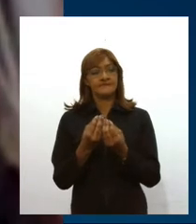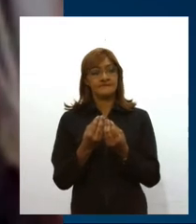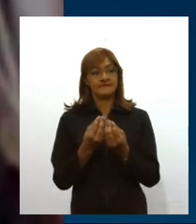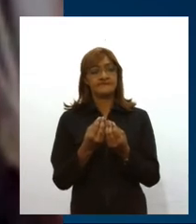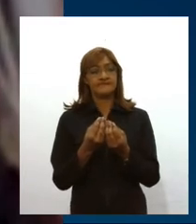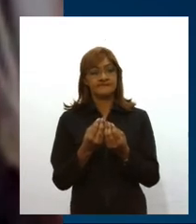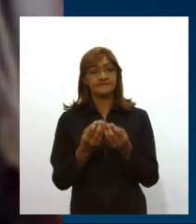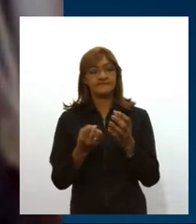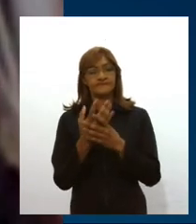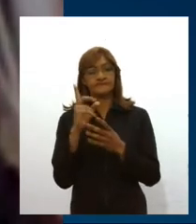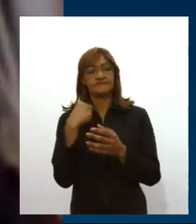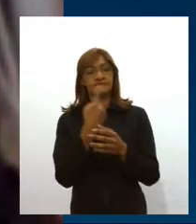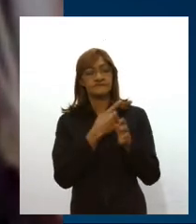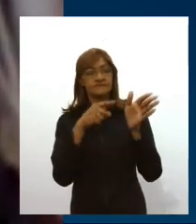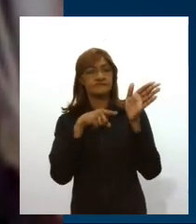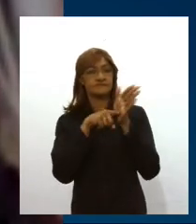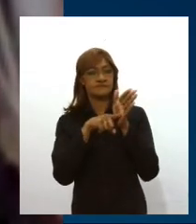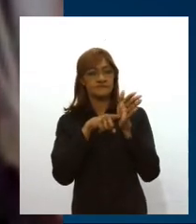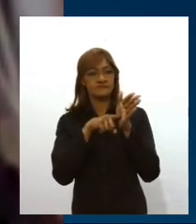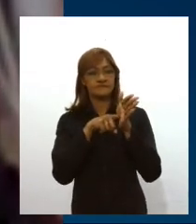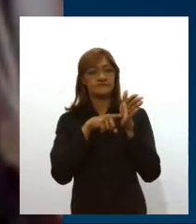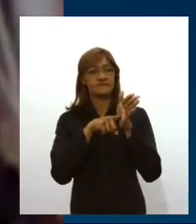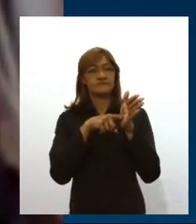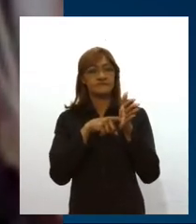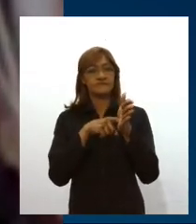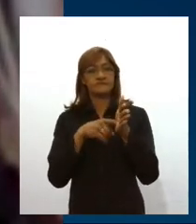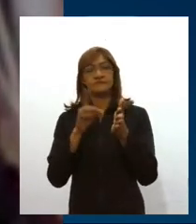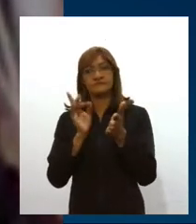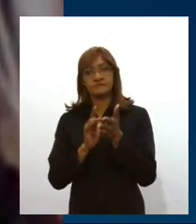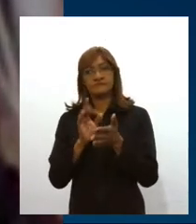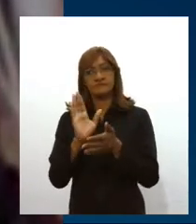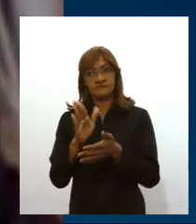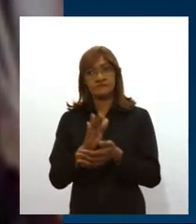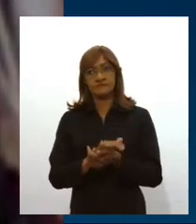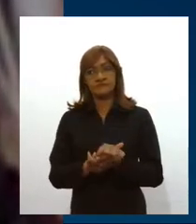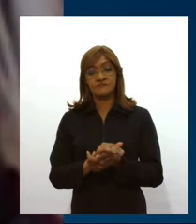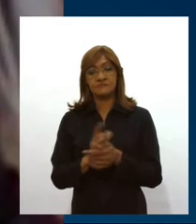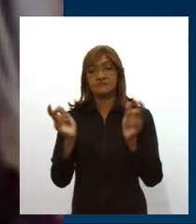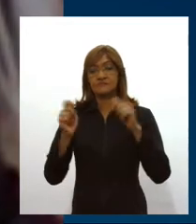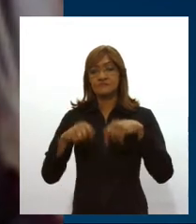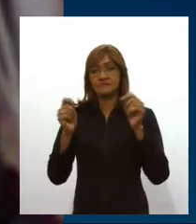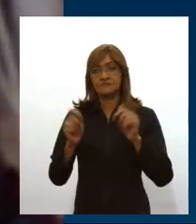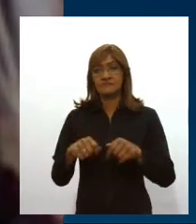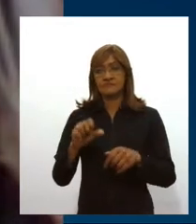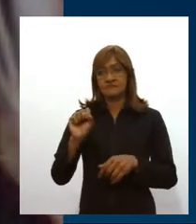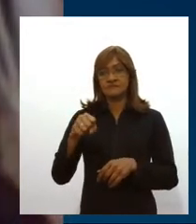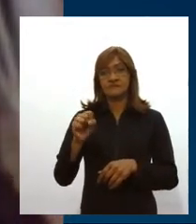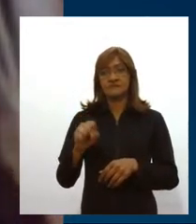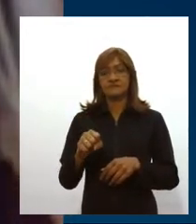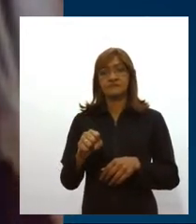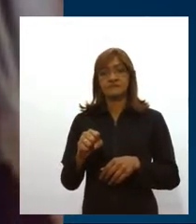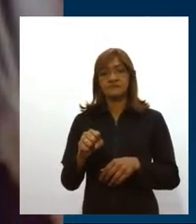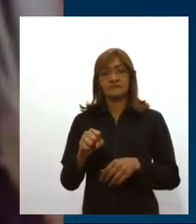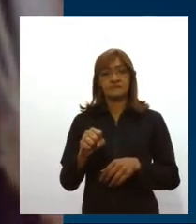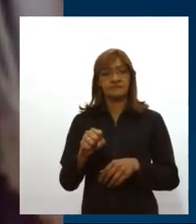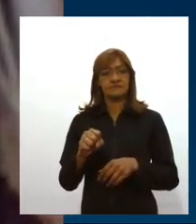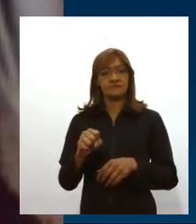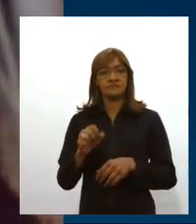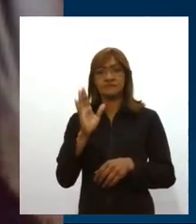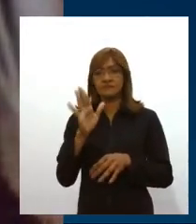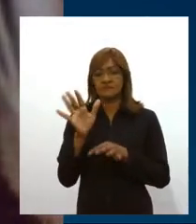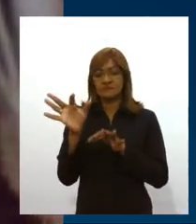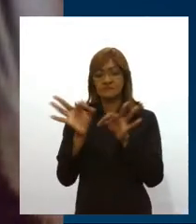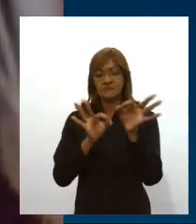Estamos estudando, estamos levando em consideração para que essa volta seja com muita responsabilidade,